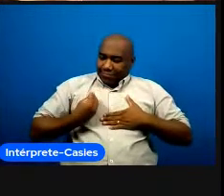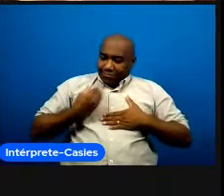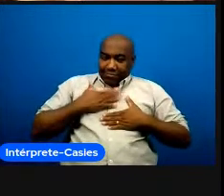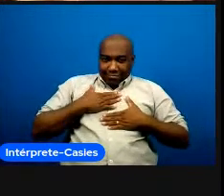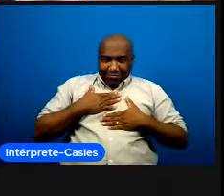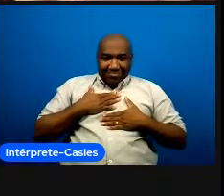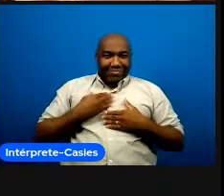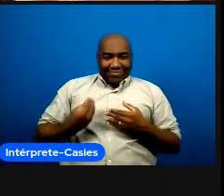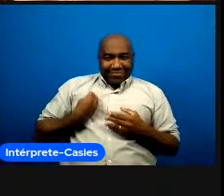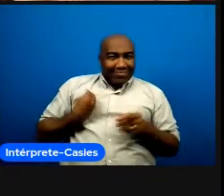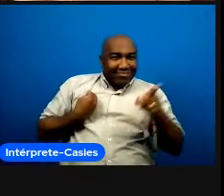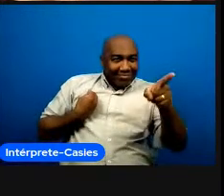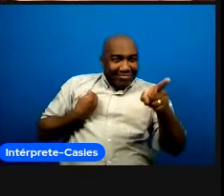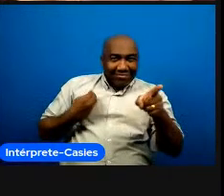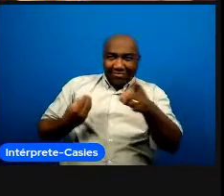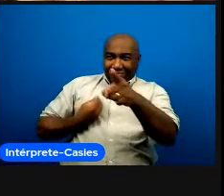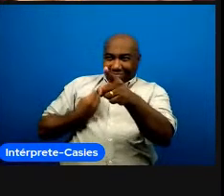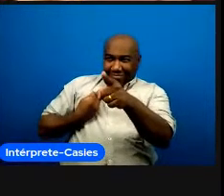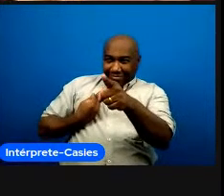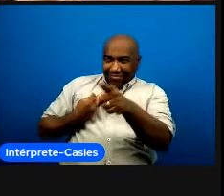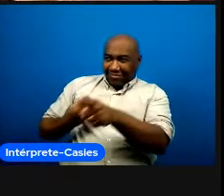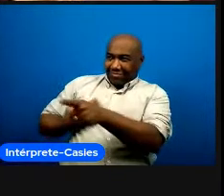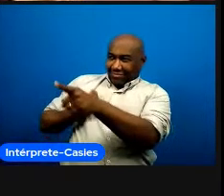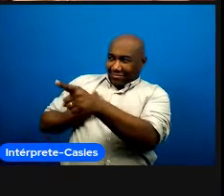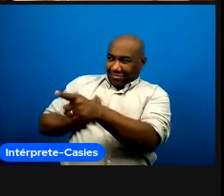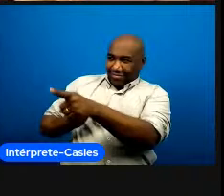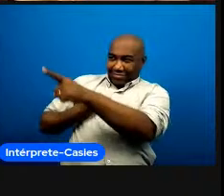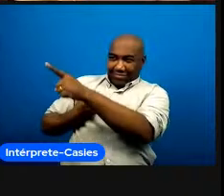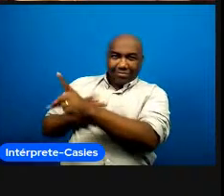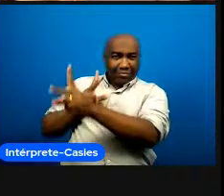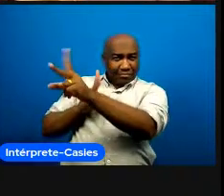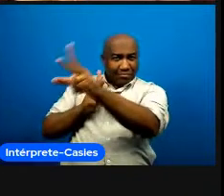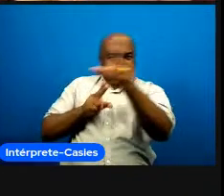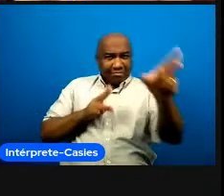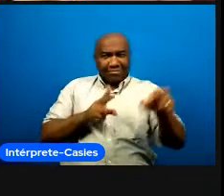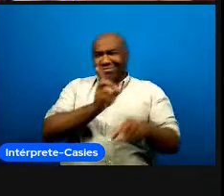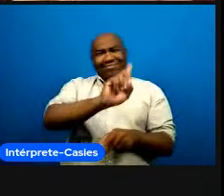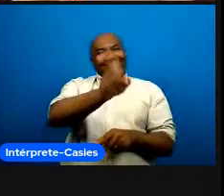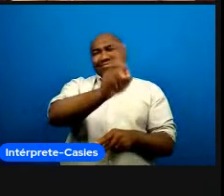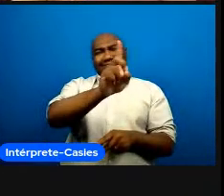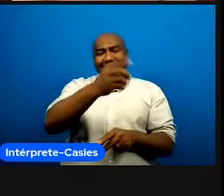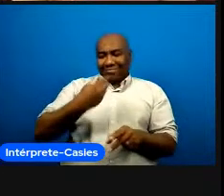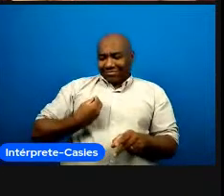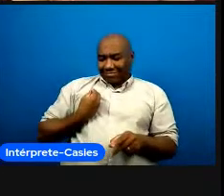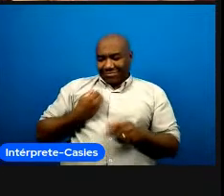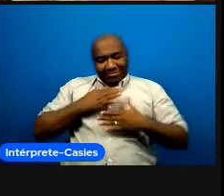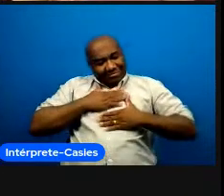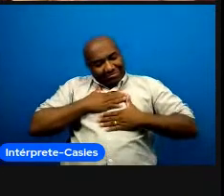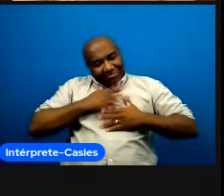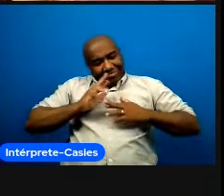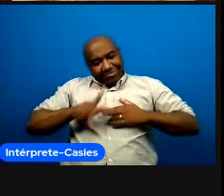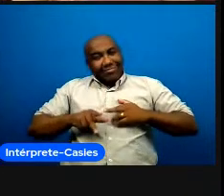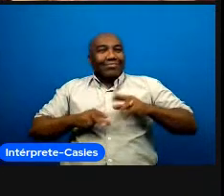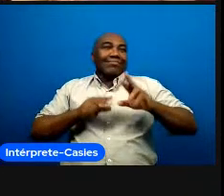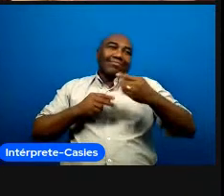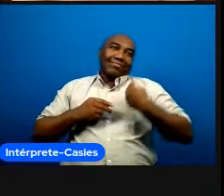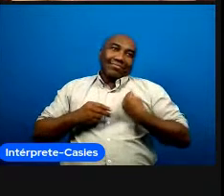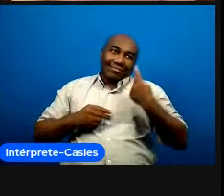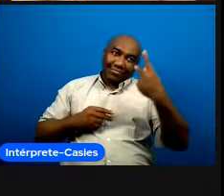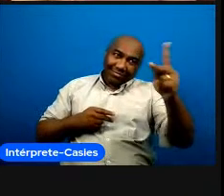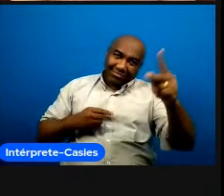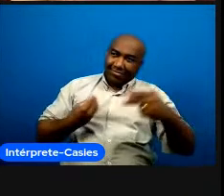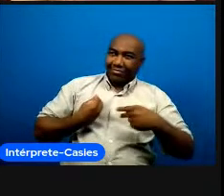tenho influências tenho vivências tenho decepções tenho conquistas tenho estudos que me